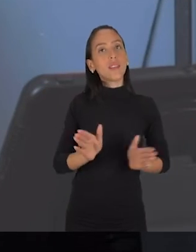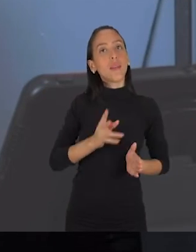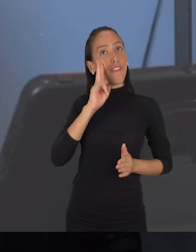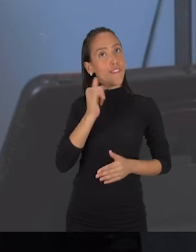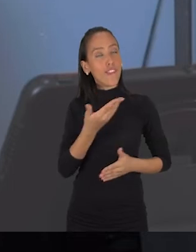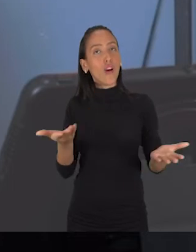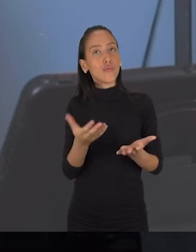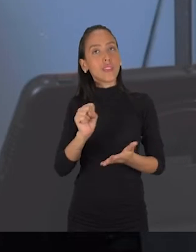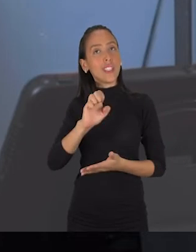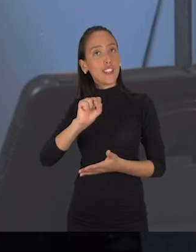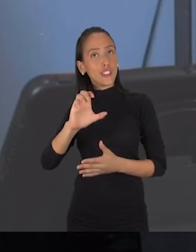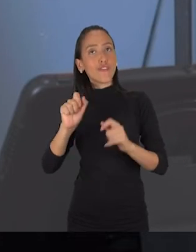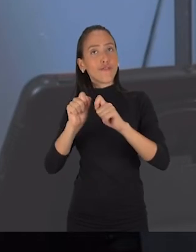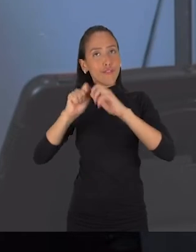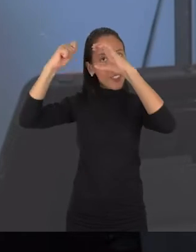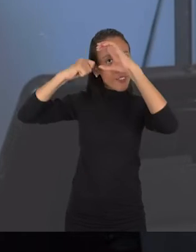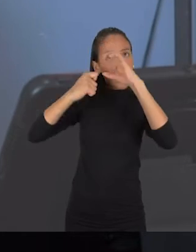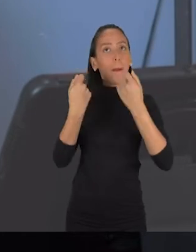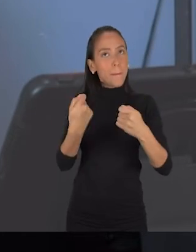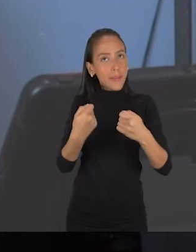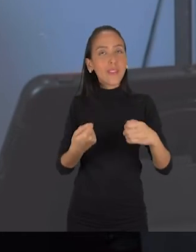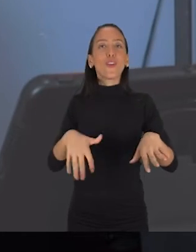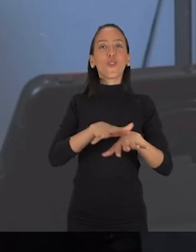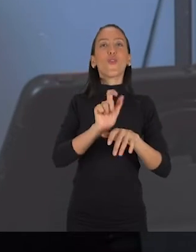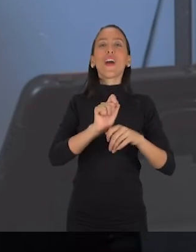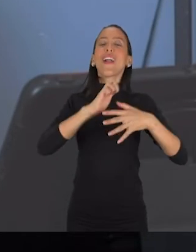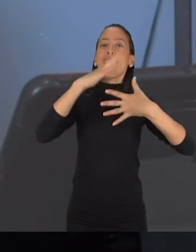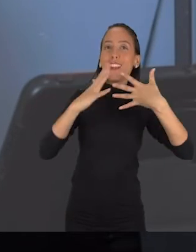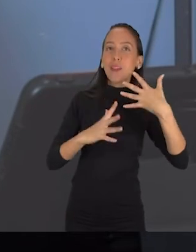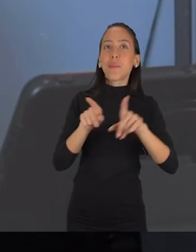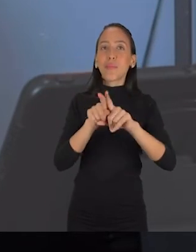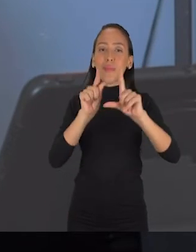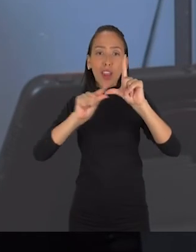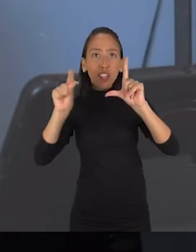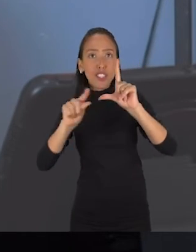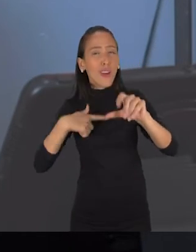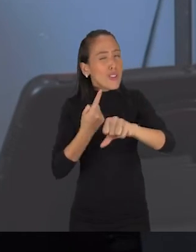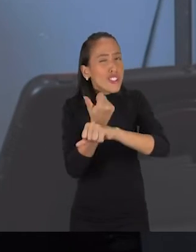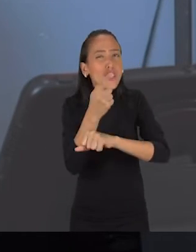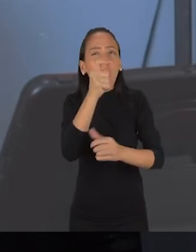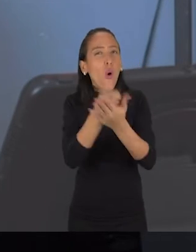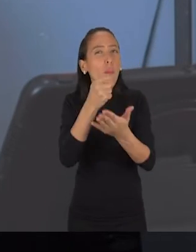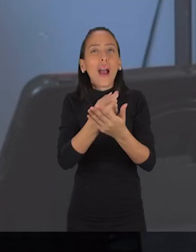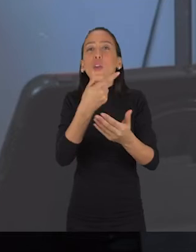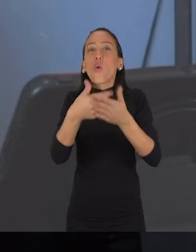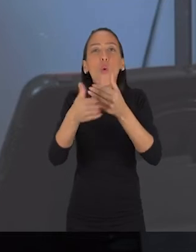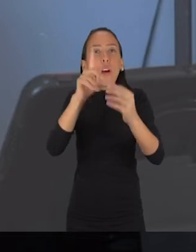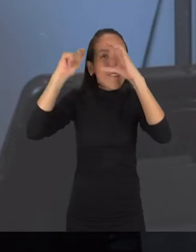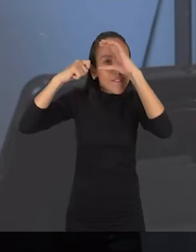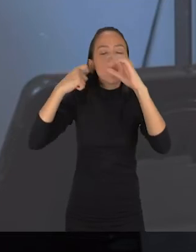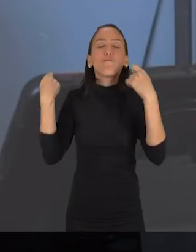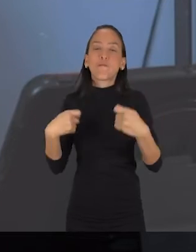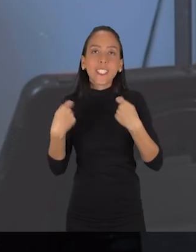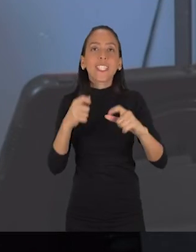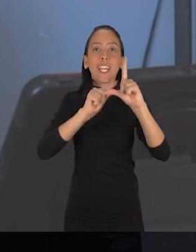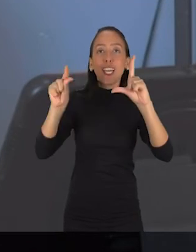do Sesc precisou da inclusão de libras e de legenda. Mas a minha dica é que todos os seus vídeos tenham legenda. As pessoas assistem